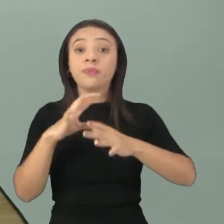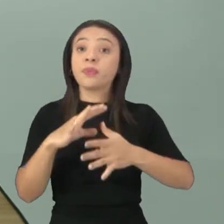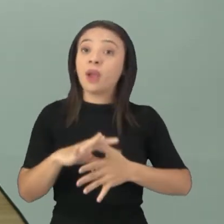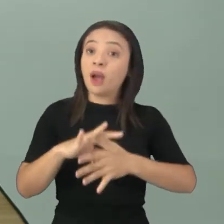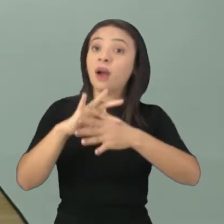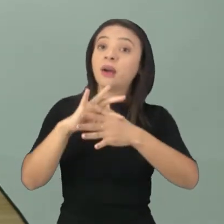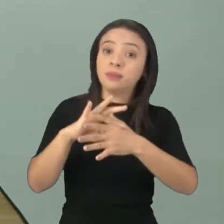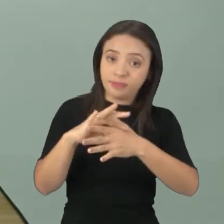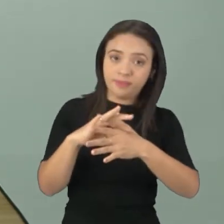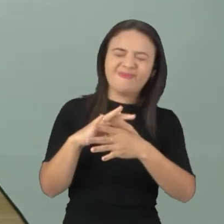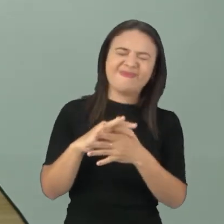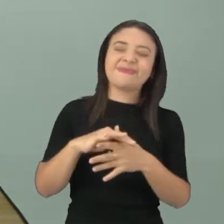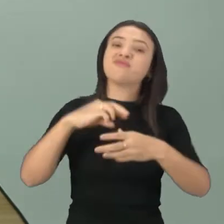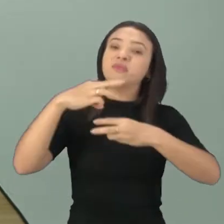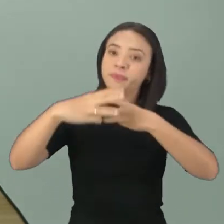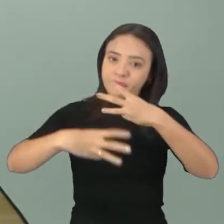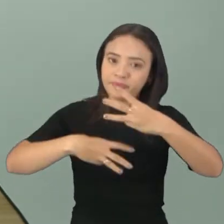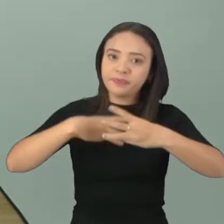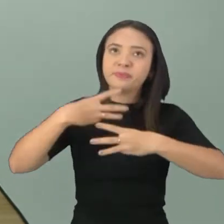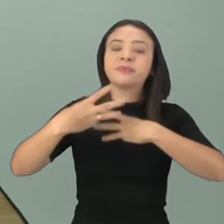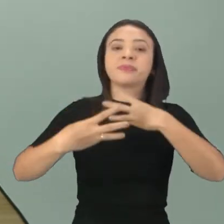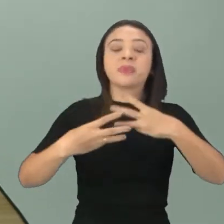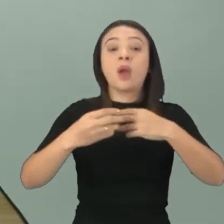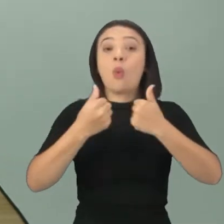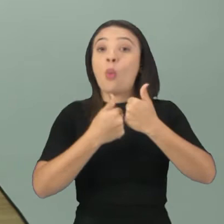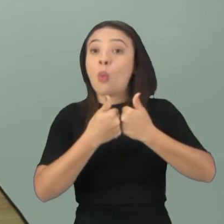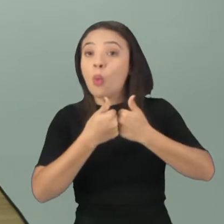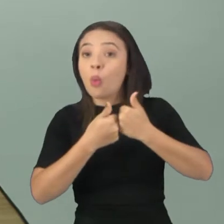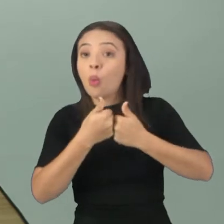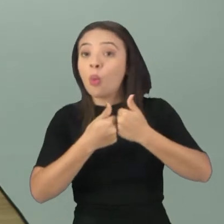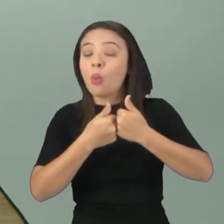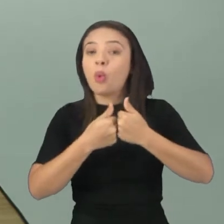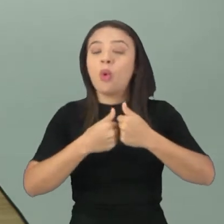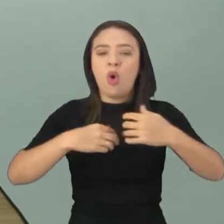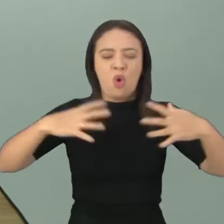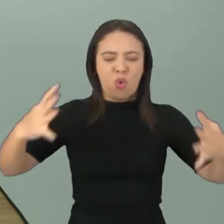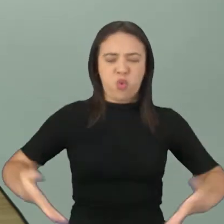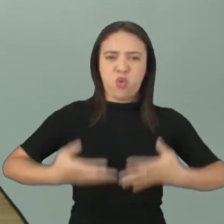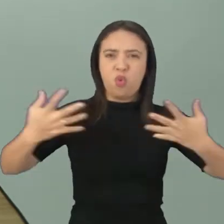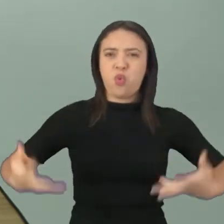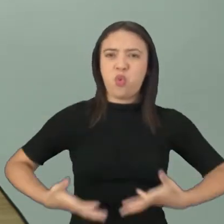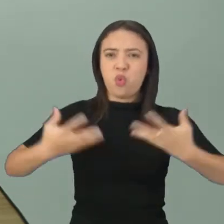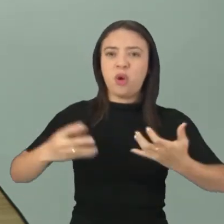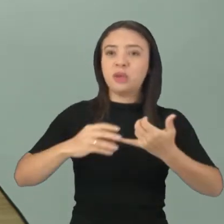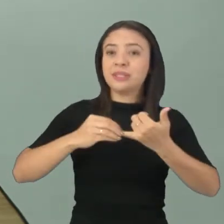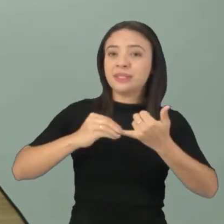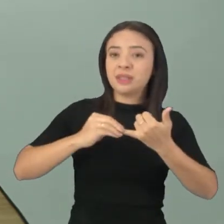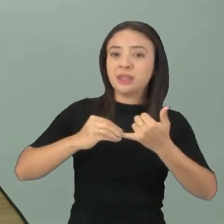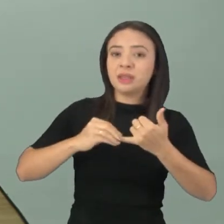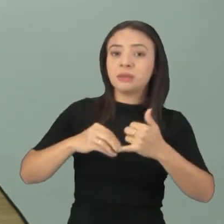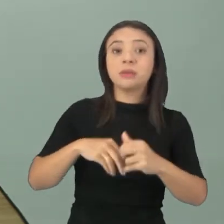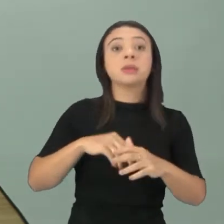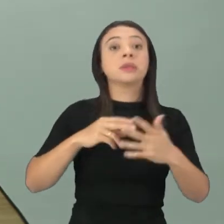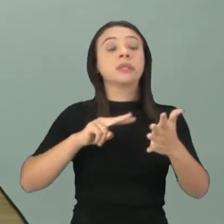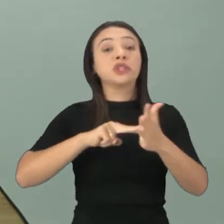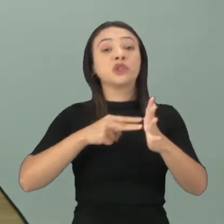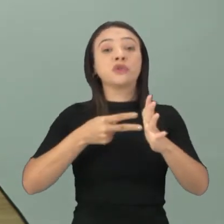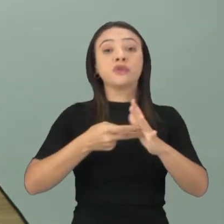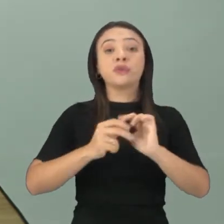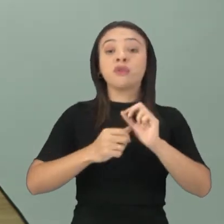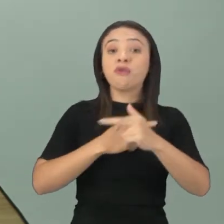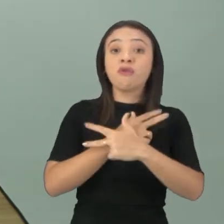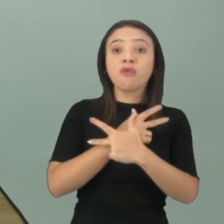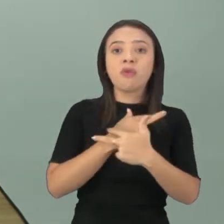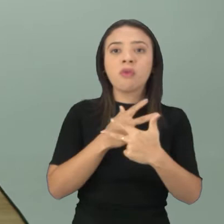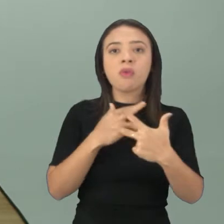carne, o macarrão, o arroz, a salada, o feijão. Variar, né? Nesse